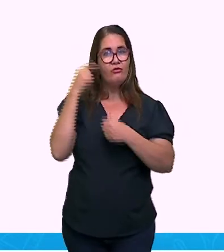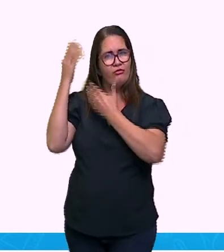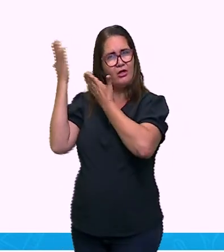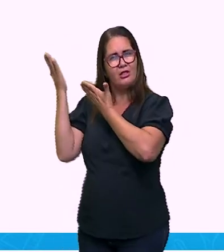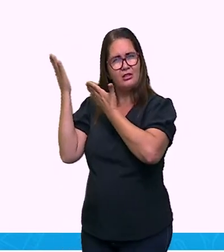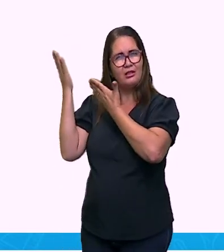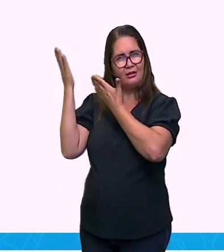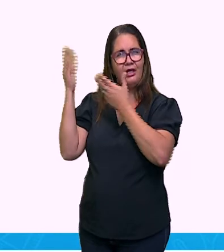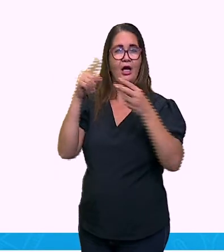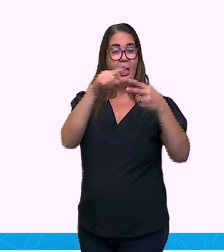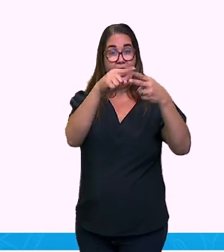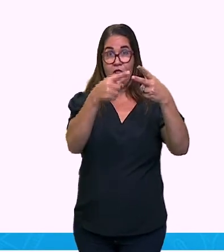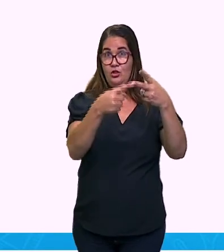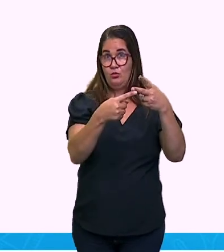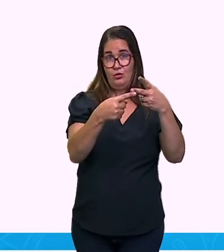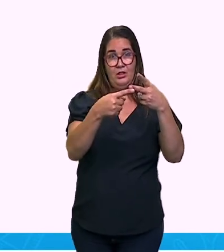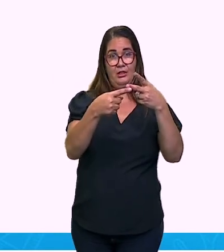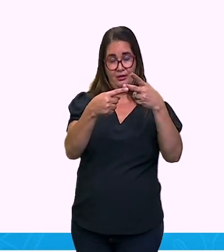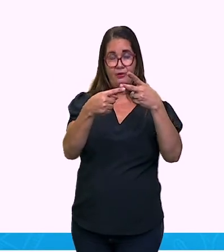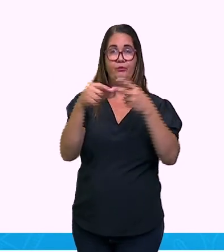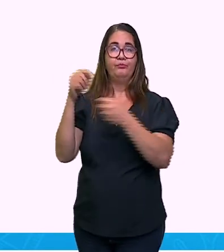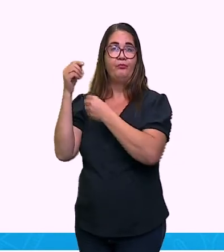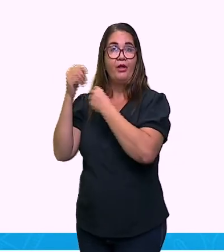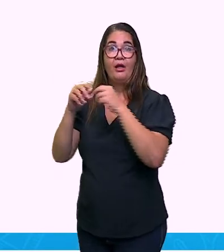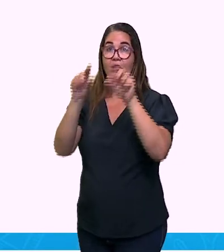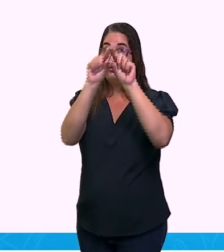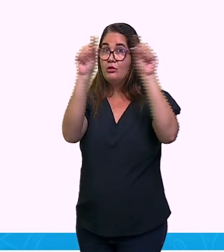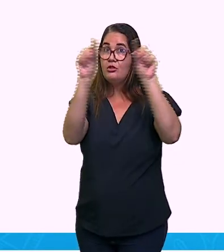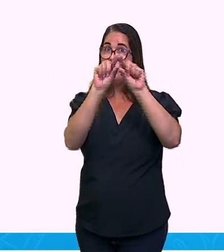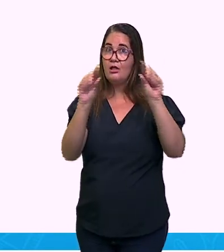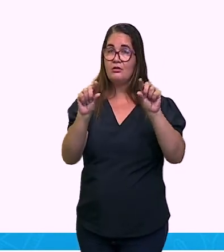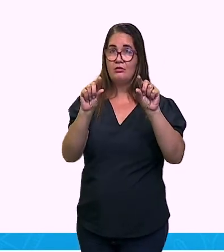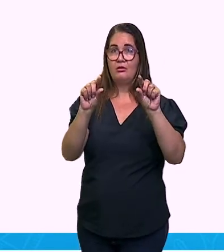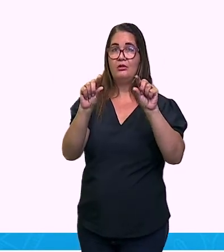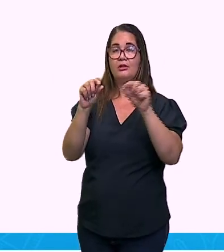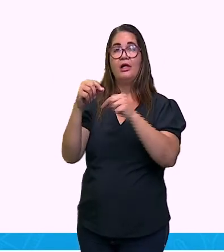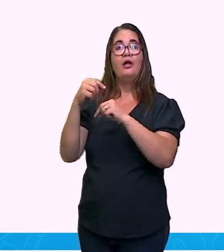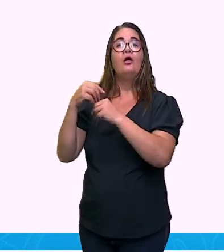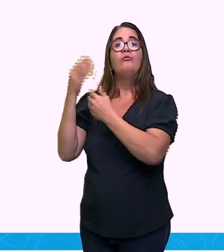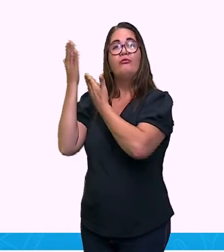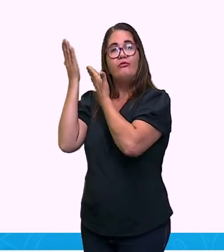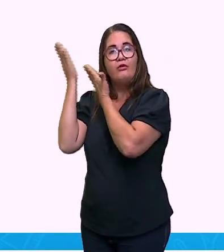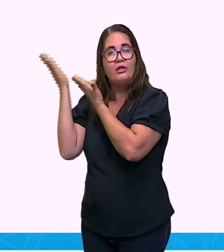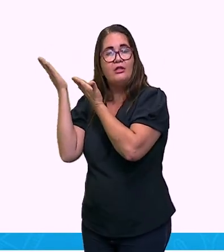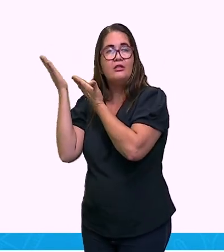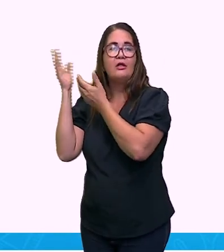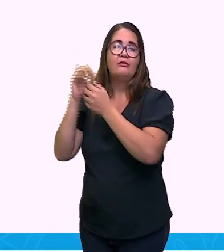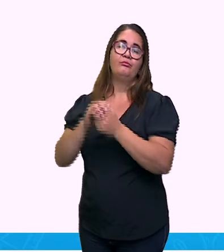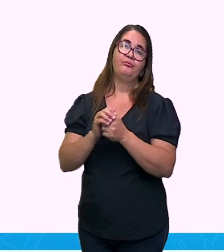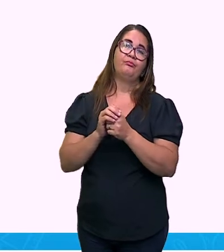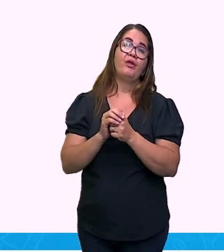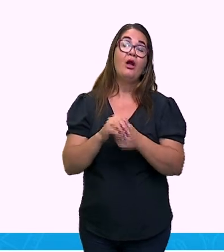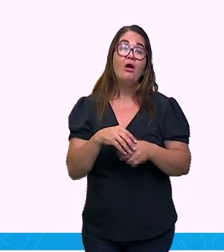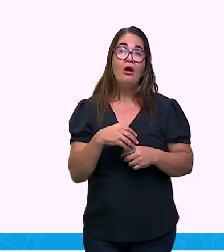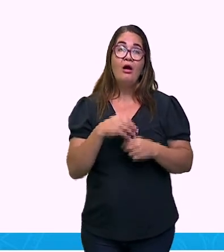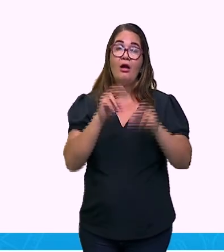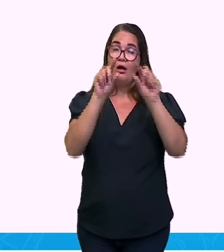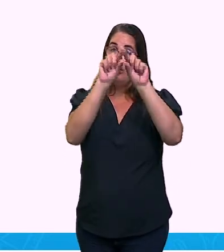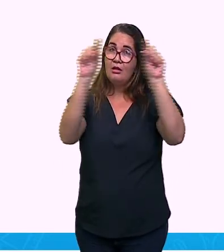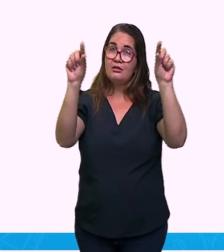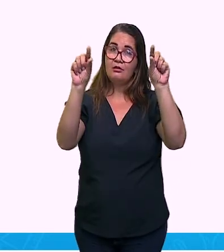Mano, eu não gosto de nada forçado. Ou tu faz por livre e espontânea vontade, ou tu nem faz.